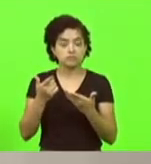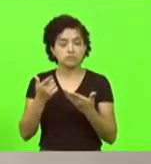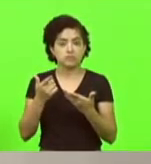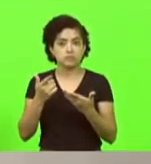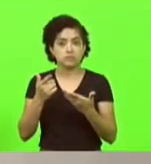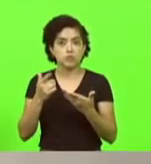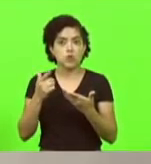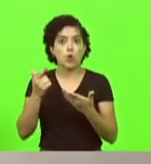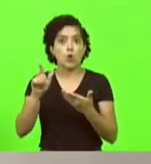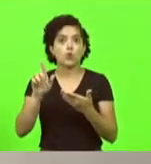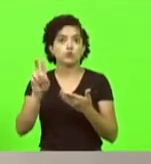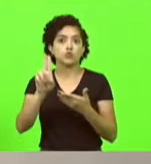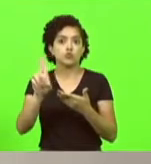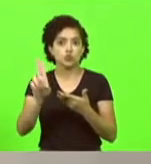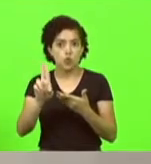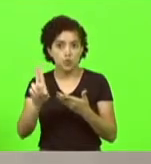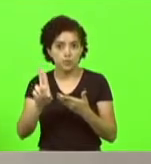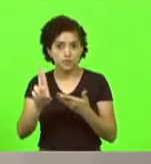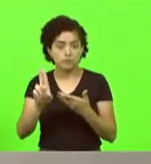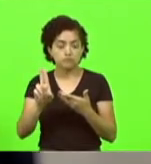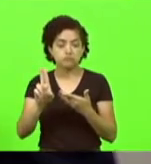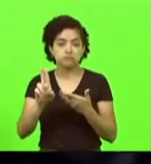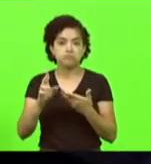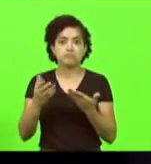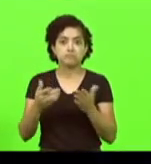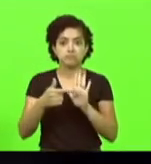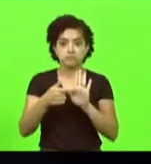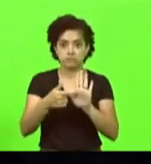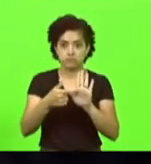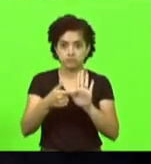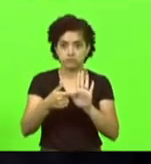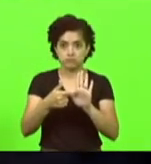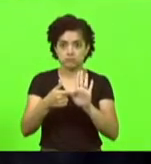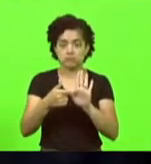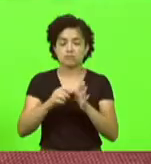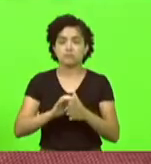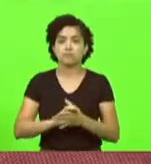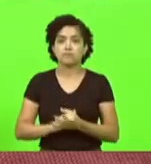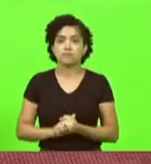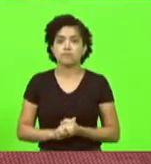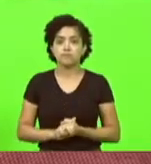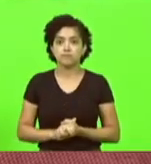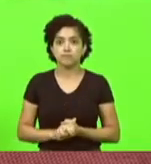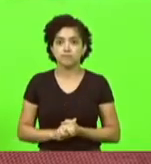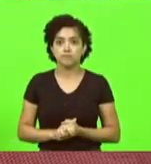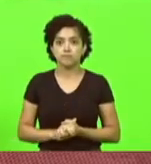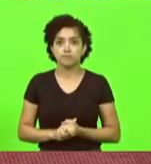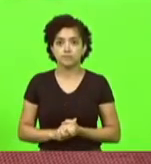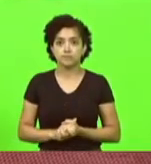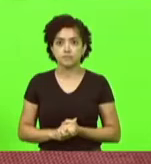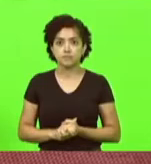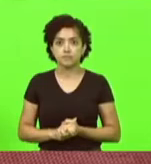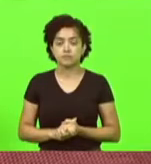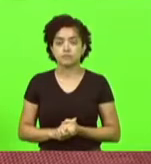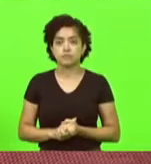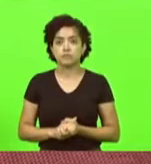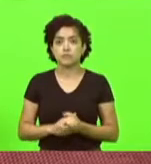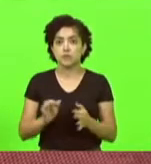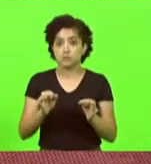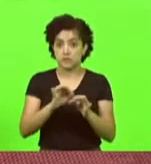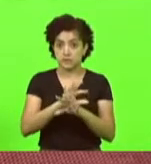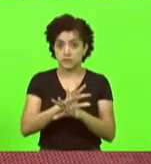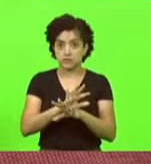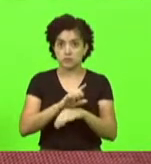deixar o seu nome à disposição para o cargo de vice-presidente da Assembleia, se não está encerado o prazo,